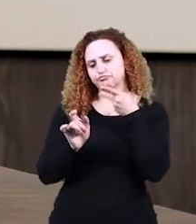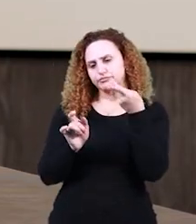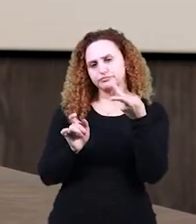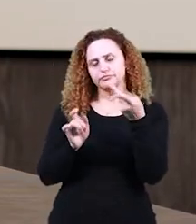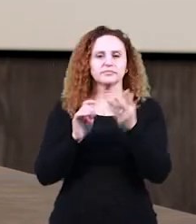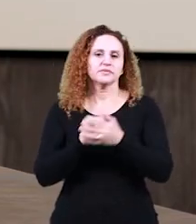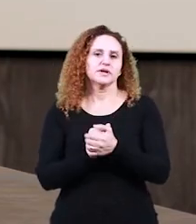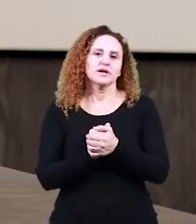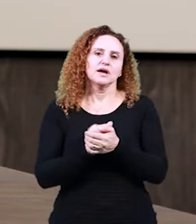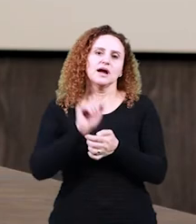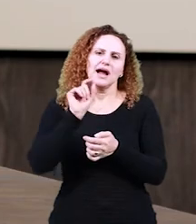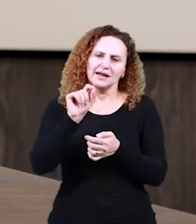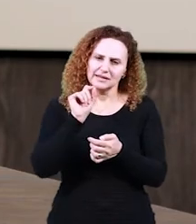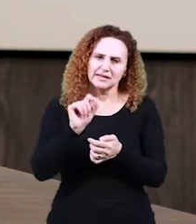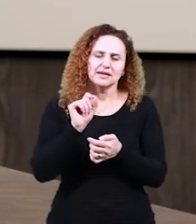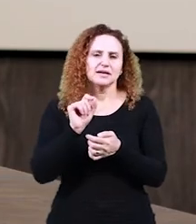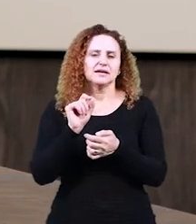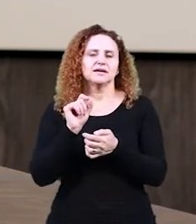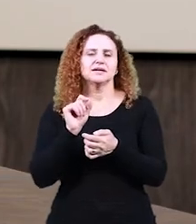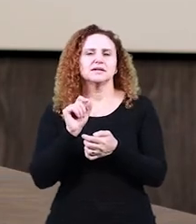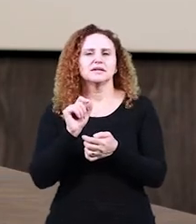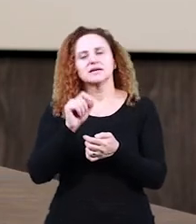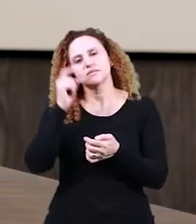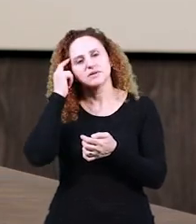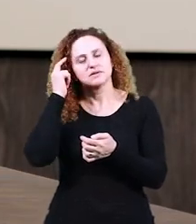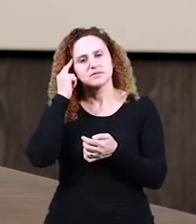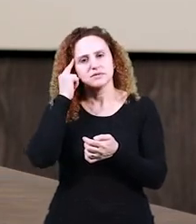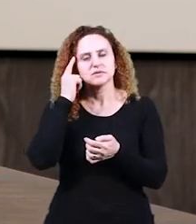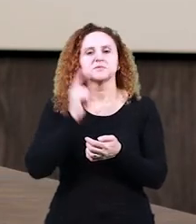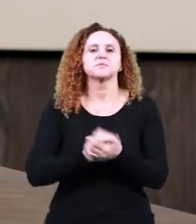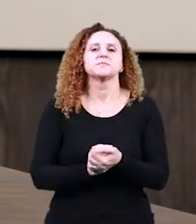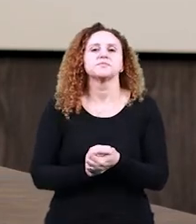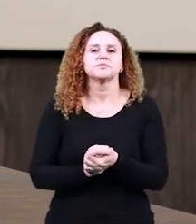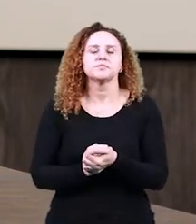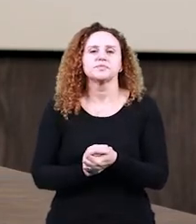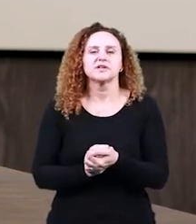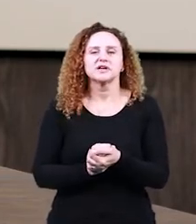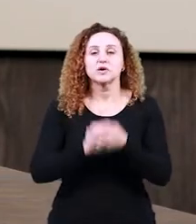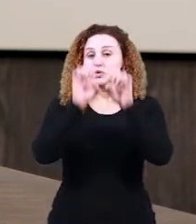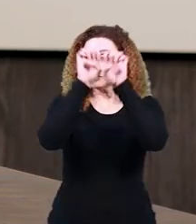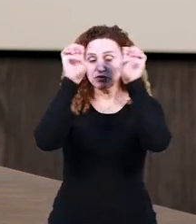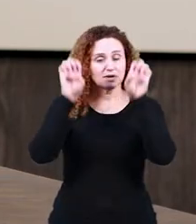deixado à margem dos estudos linguísticos pelo estruturalismo.